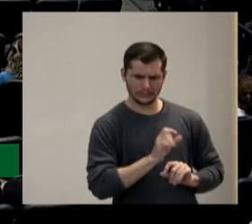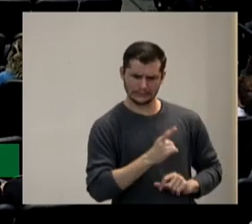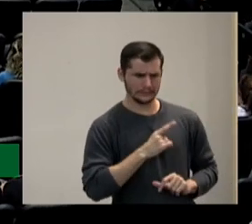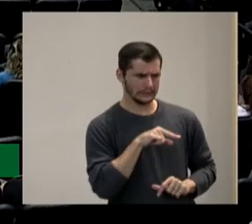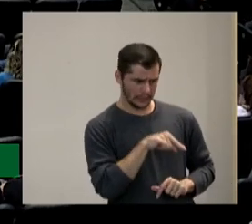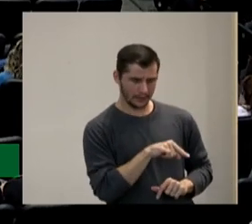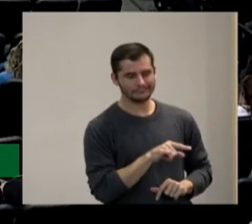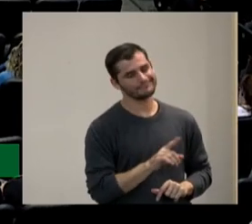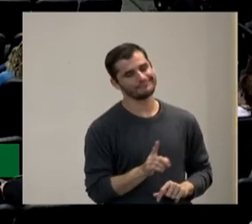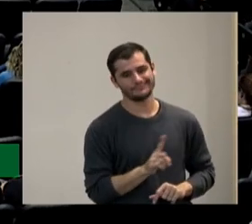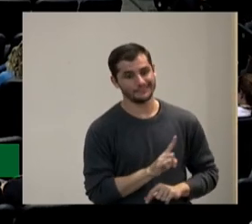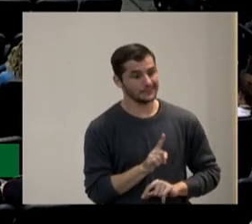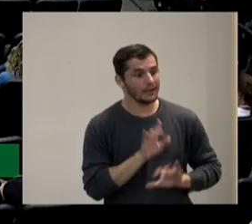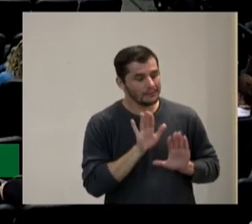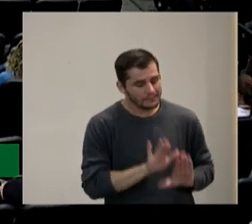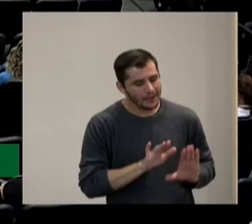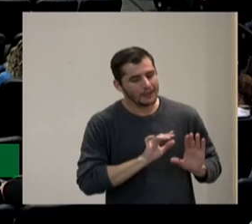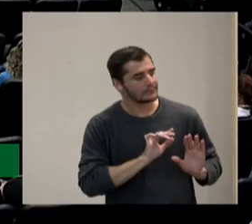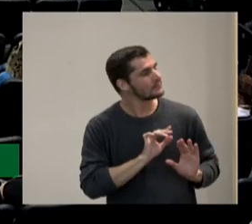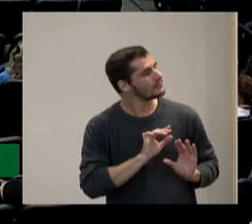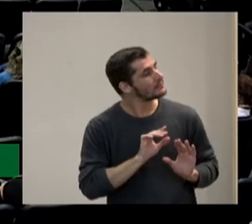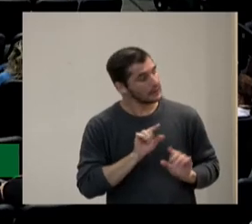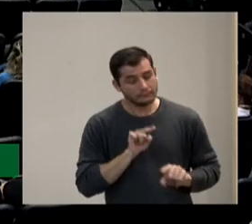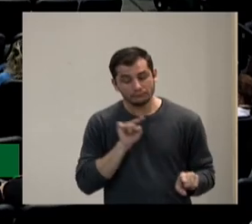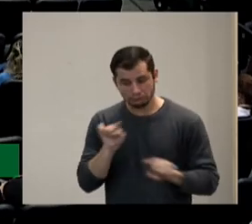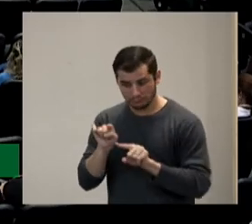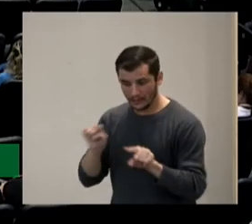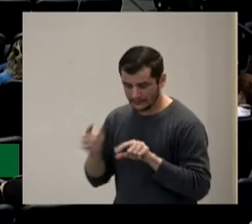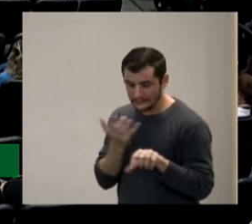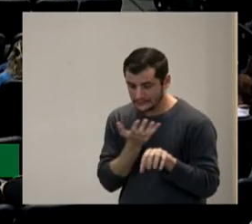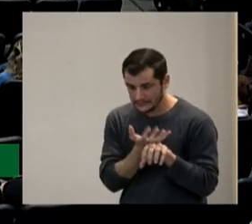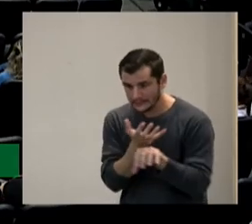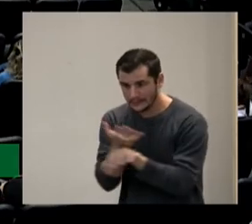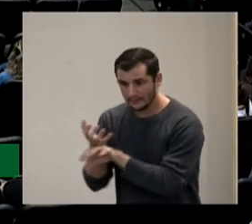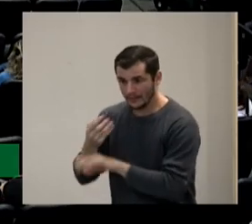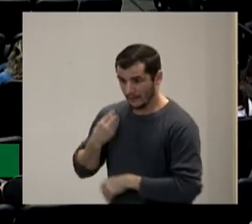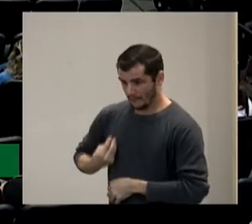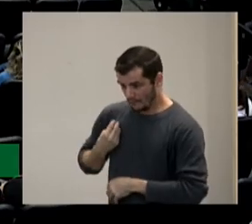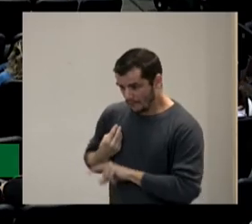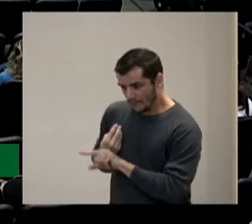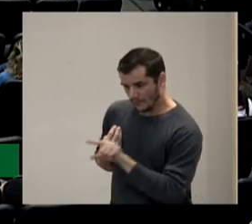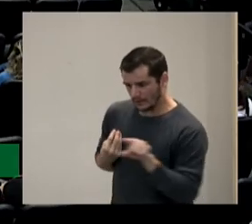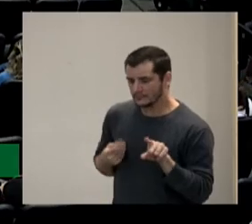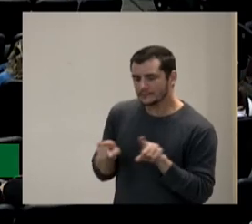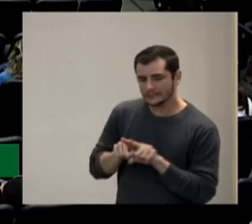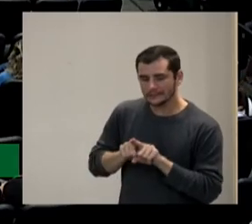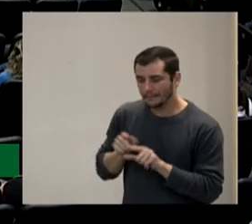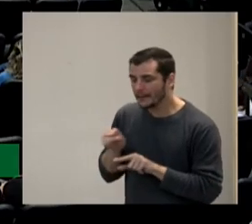transitando para só que em todas as disciplinas e por todos os professores